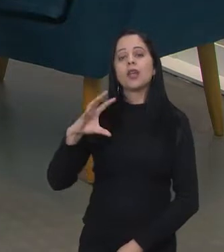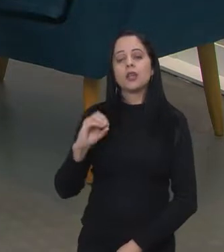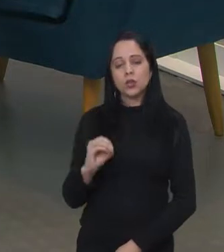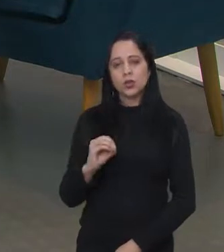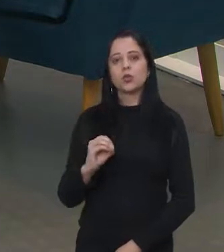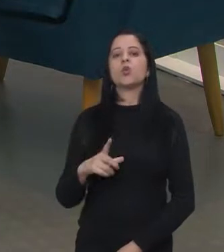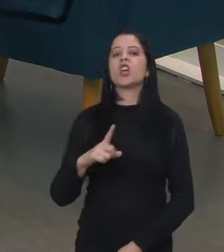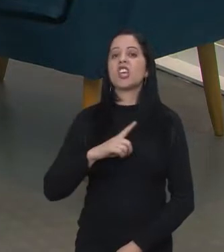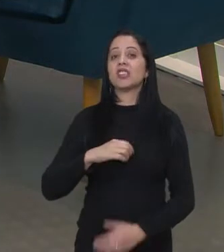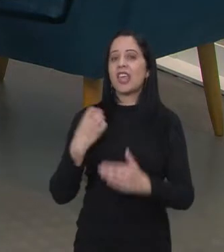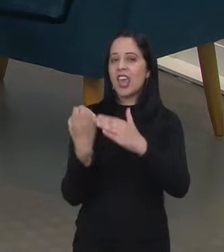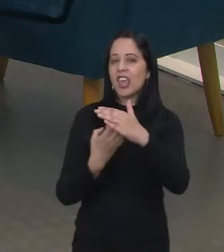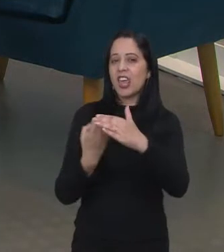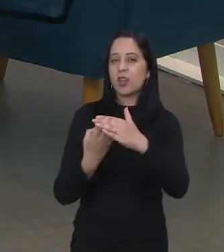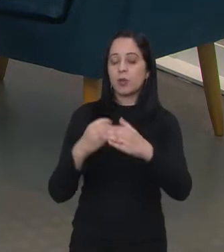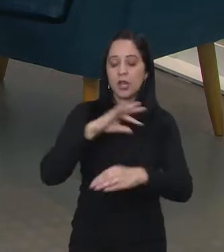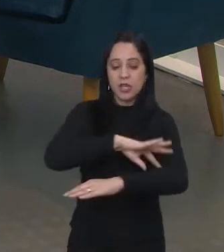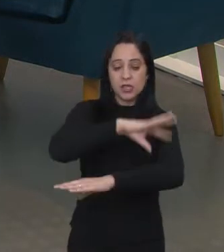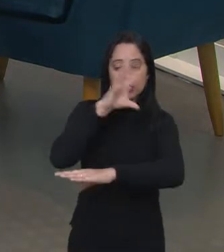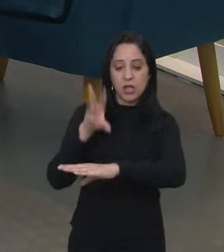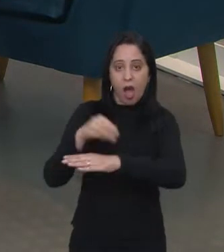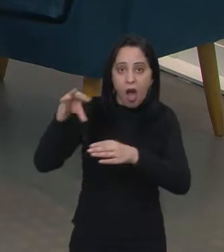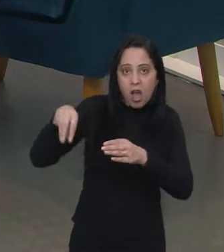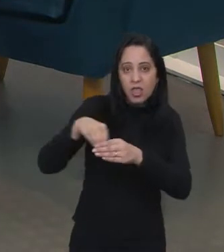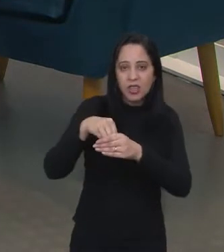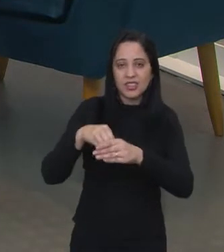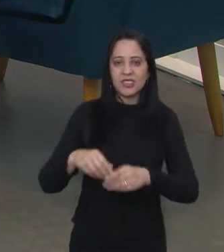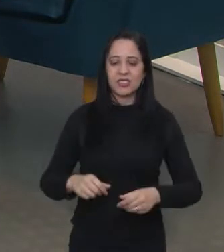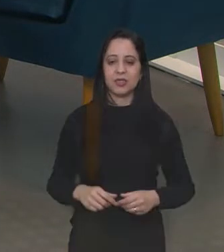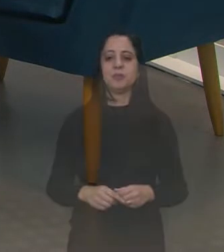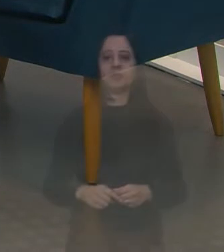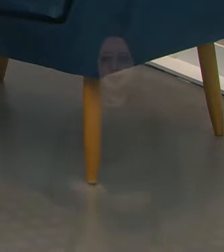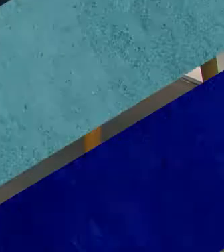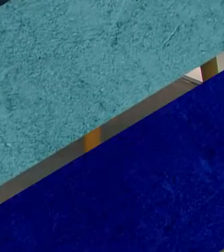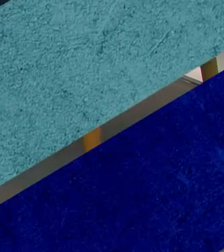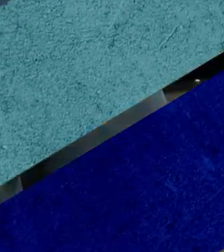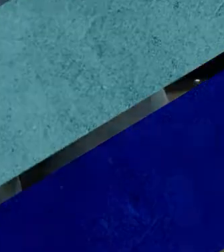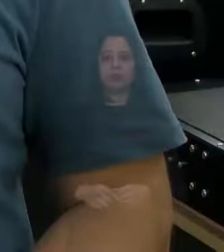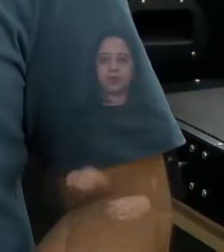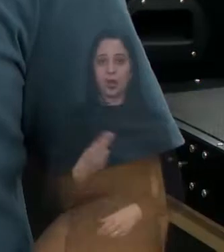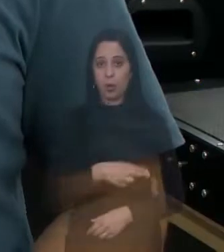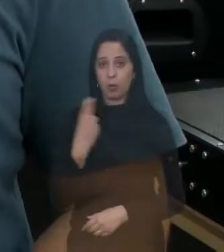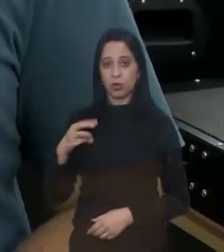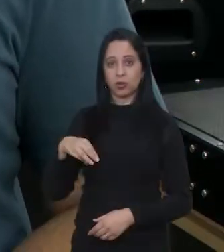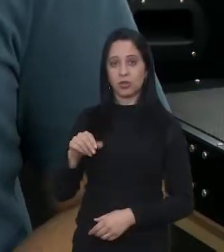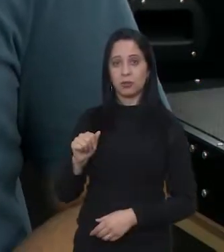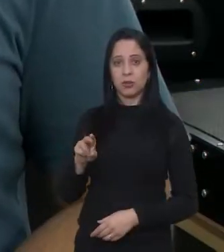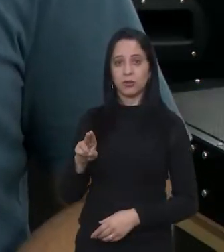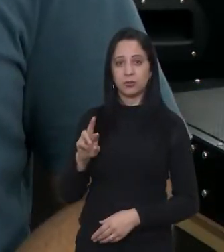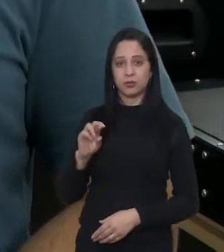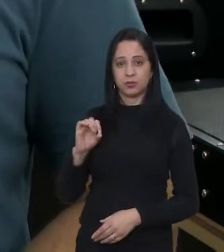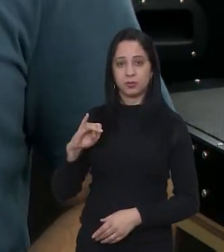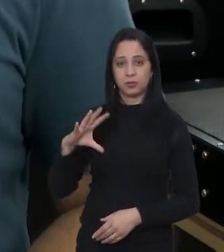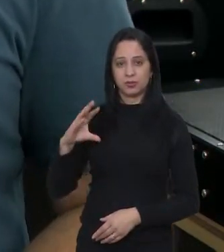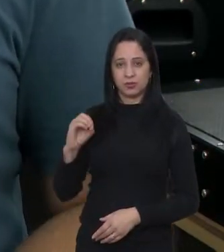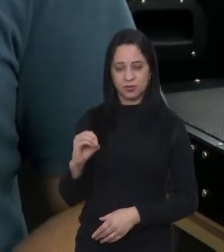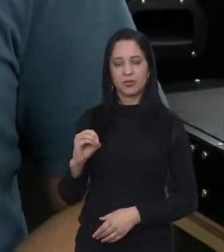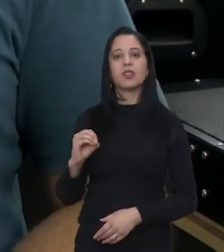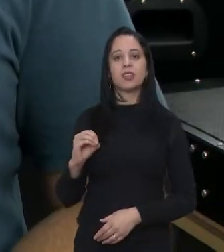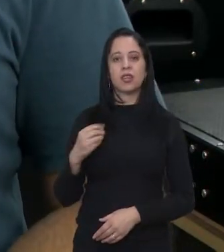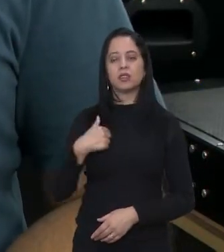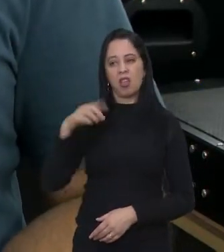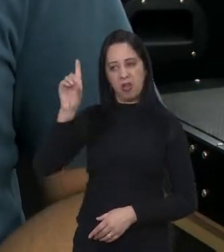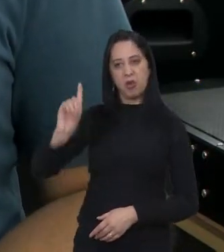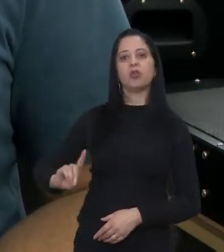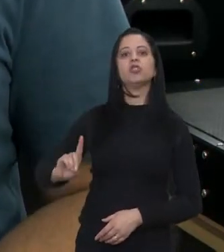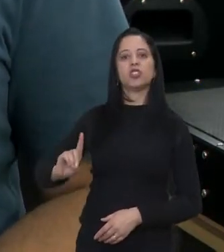que tem uma empresa lá na incubadora do Parque Tecnológico de São José. Meu nome é Maurício Fernandes de Paula, sou diretor